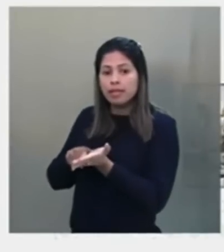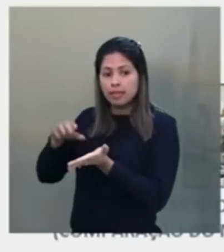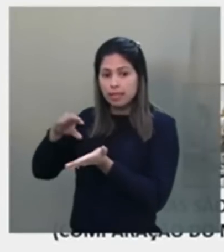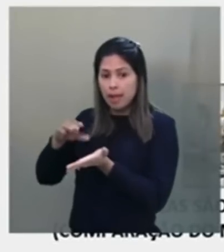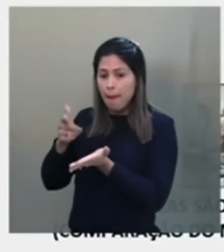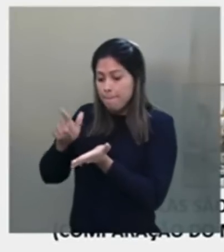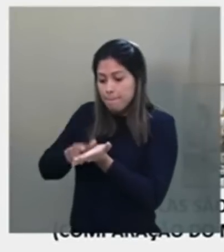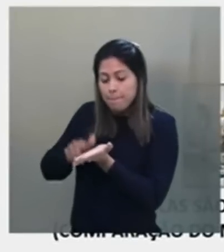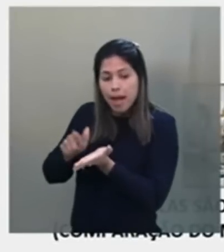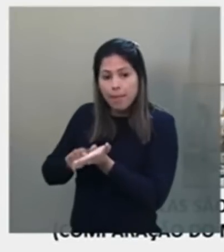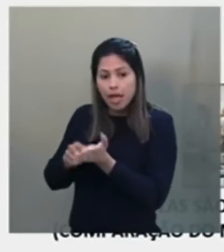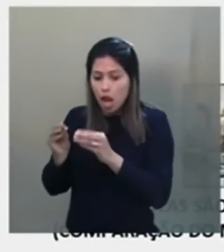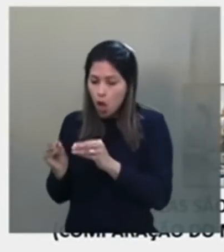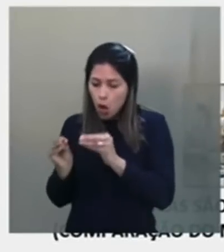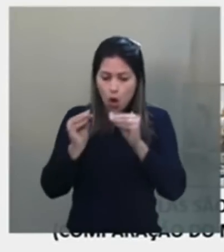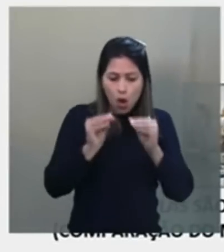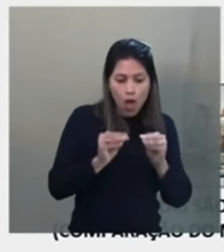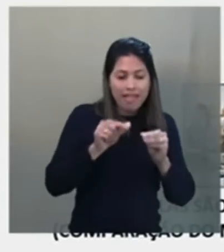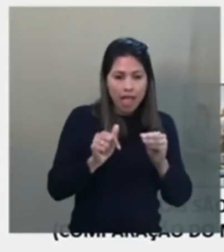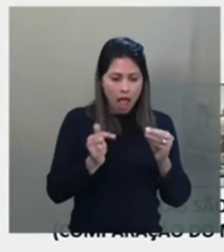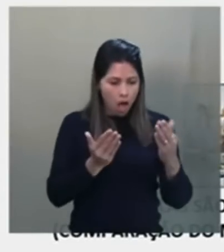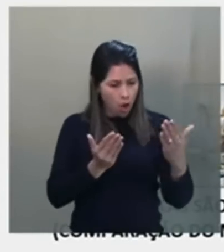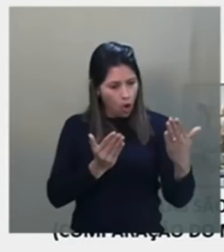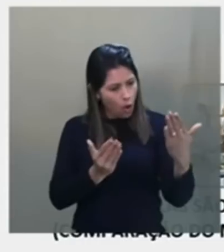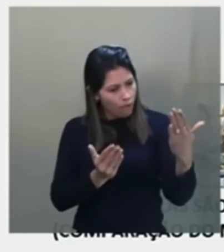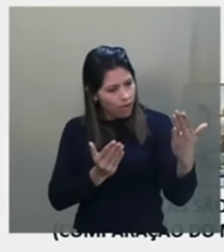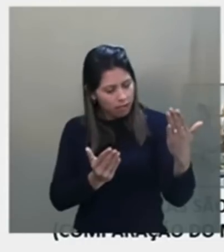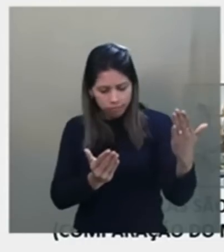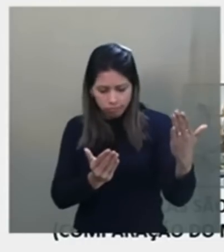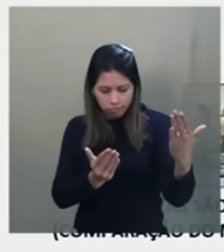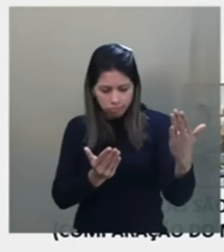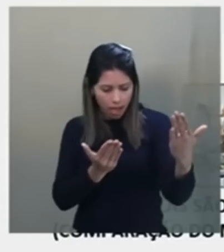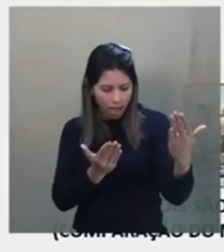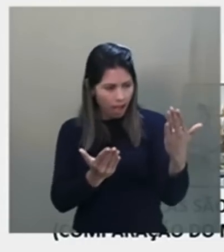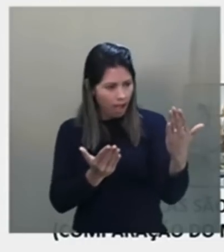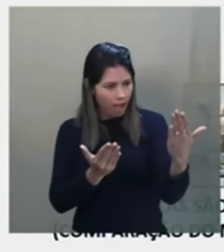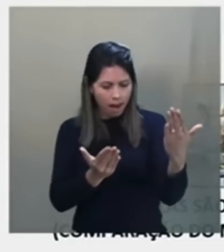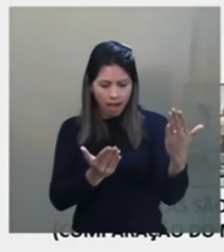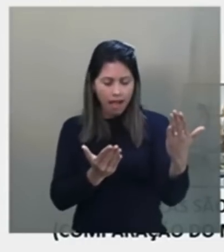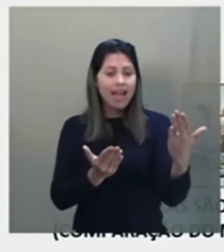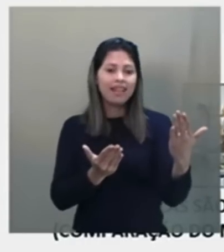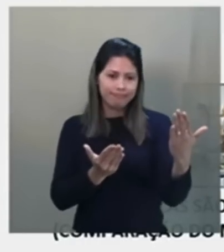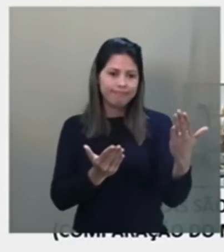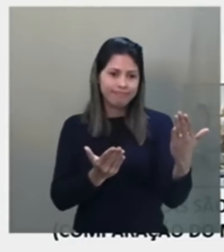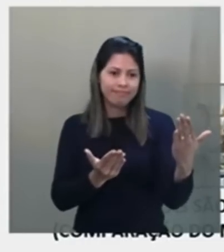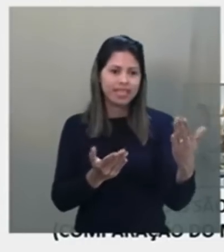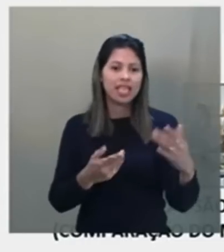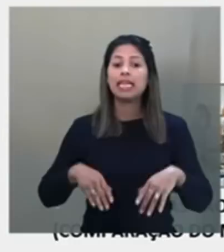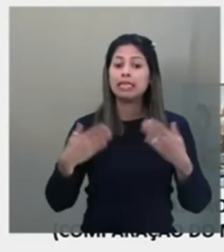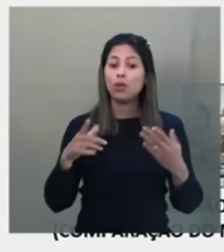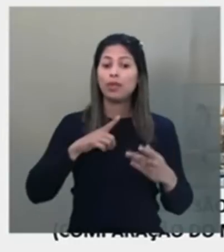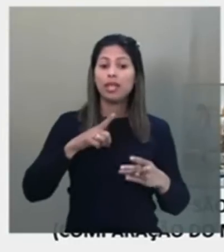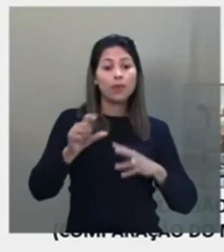papel, ela seria conferida com o boletim de urna. Essa abordagem aqui, pela escolha